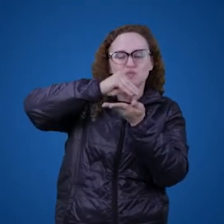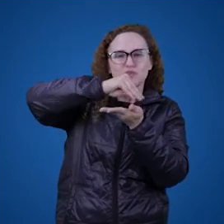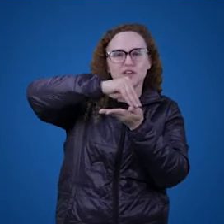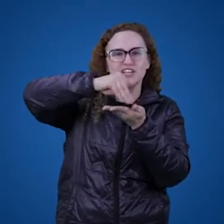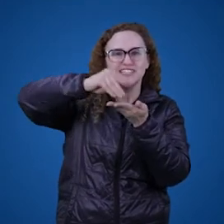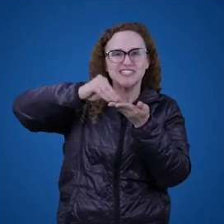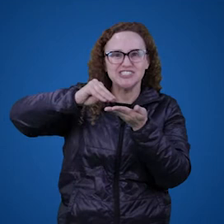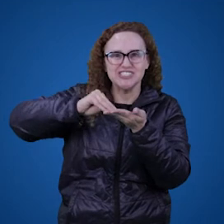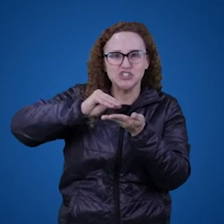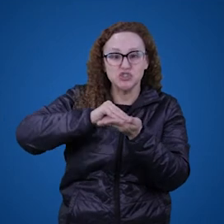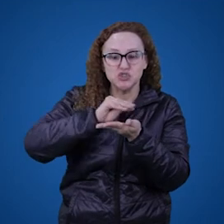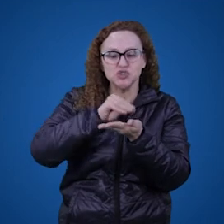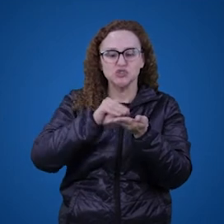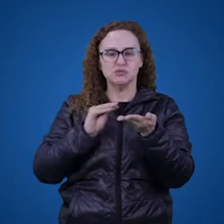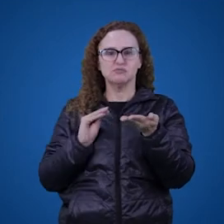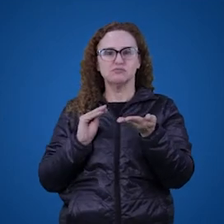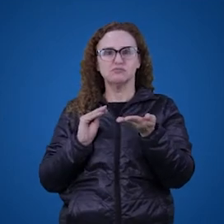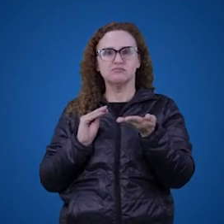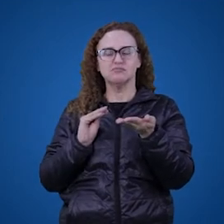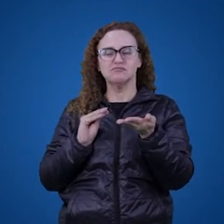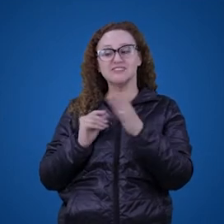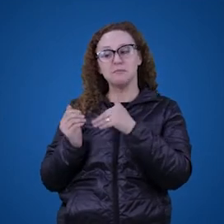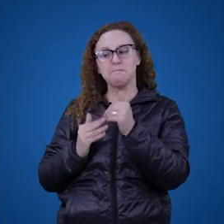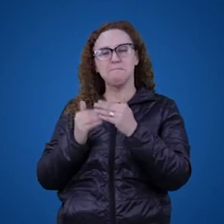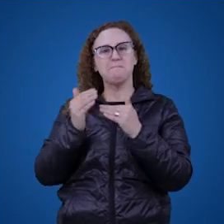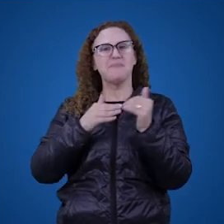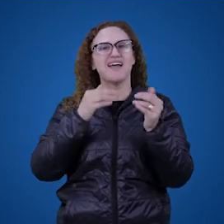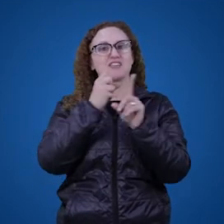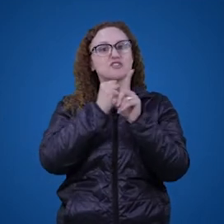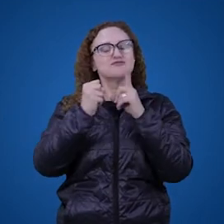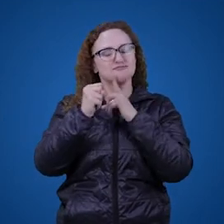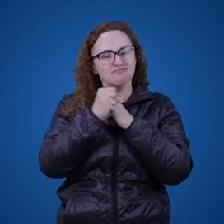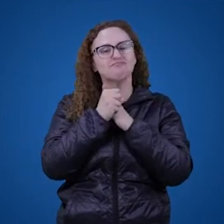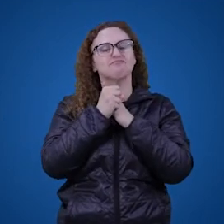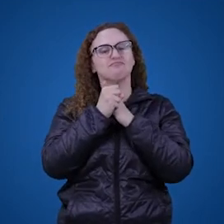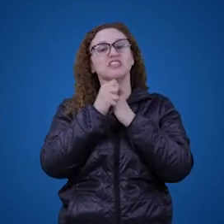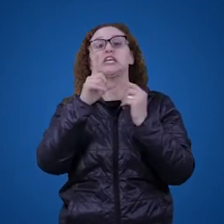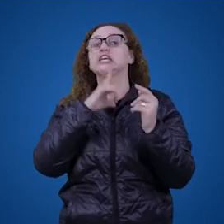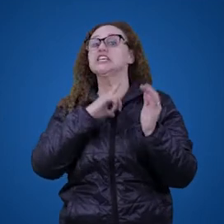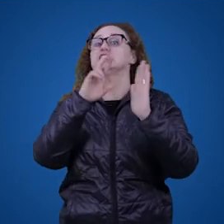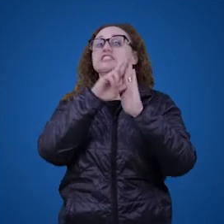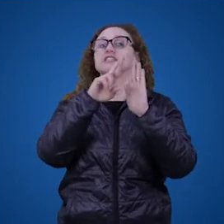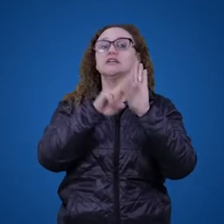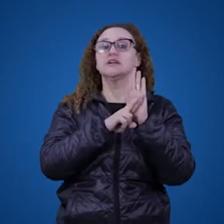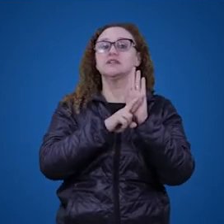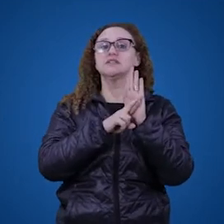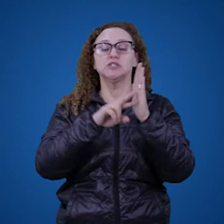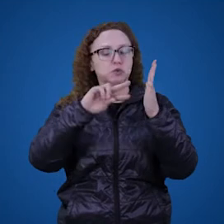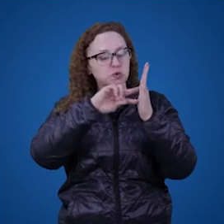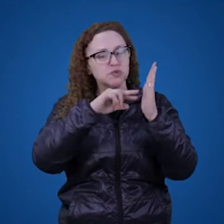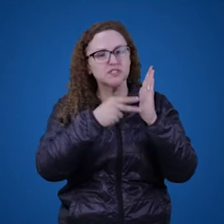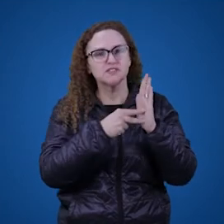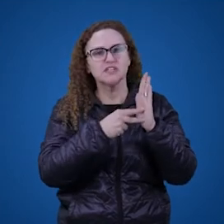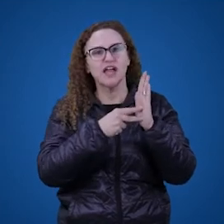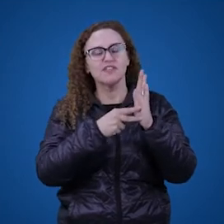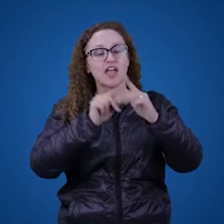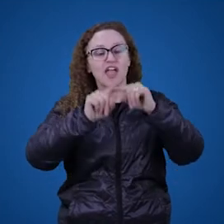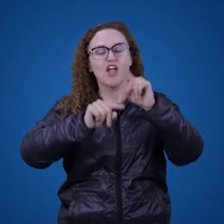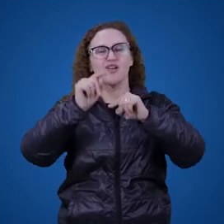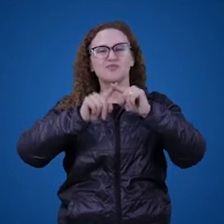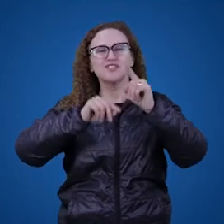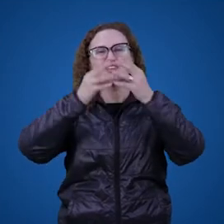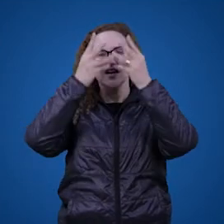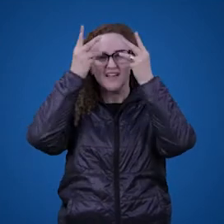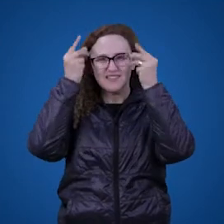usadas para fazer jogadas em práticas sociais convencionais regidas por regras. Então, um significado não é um objeto